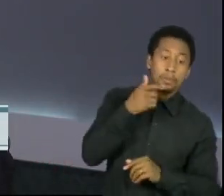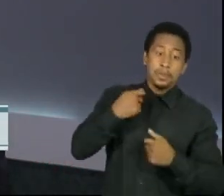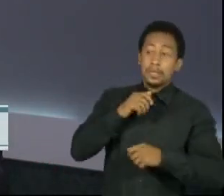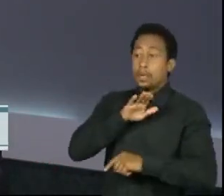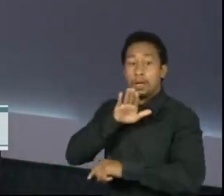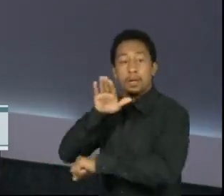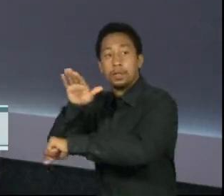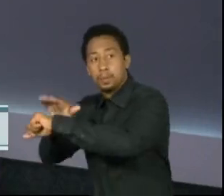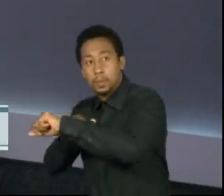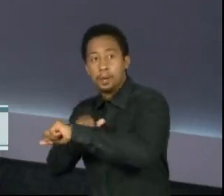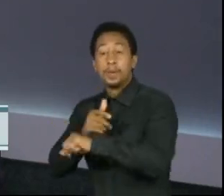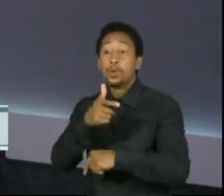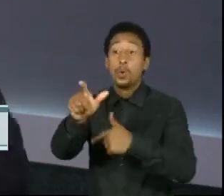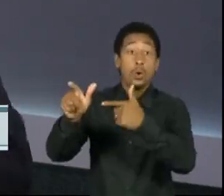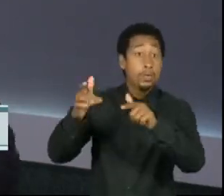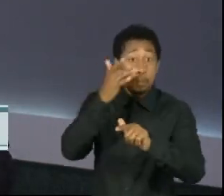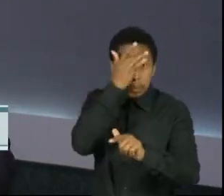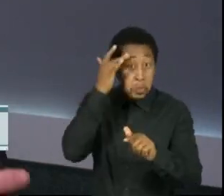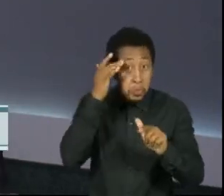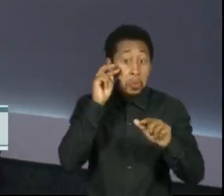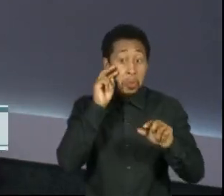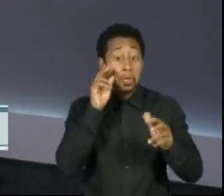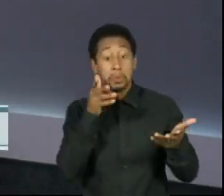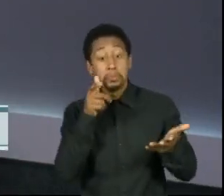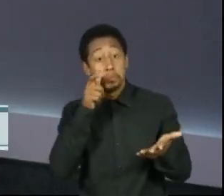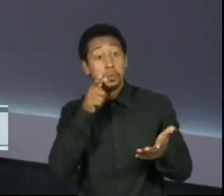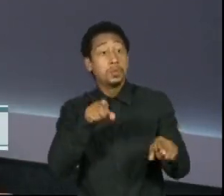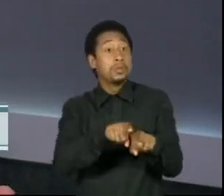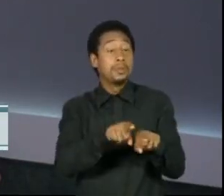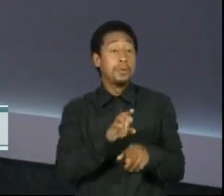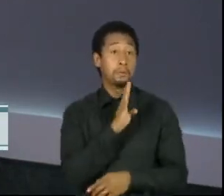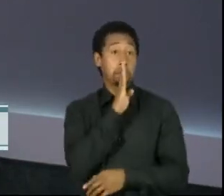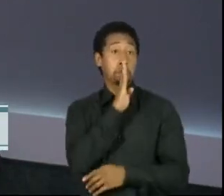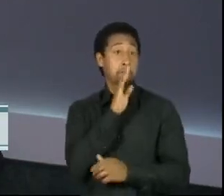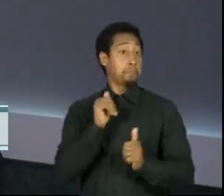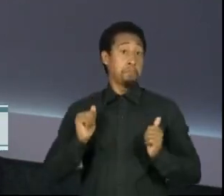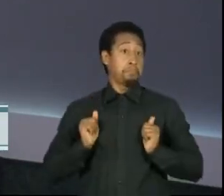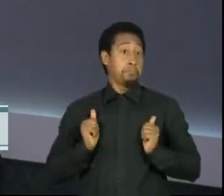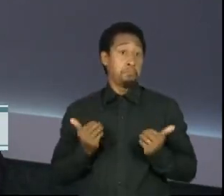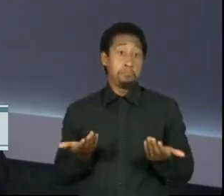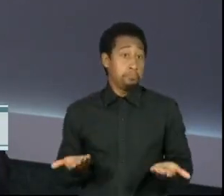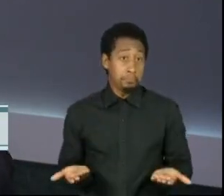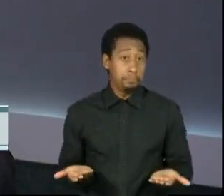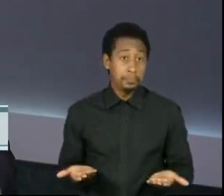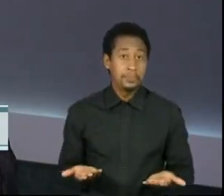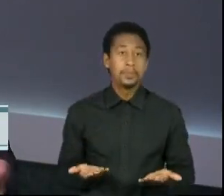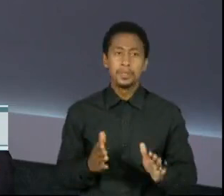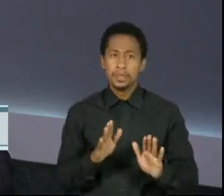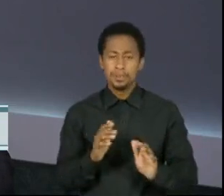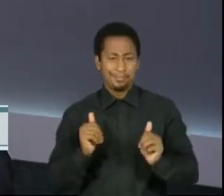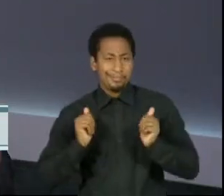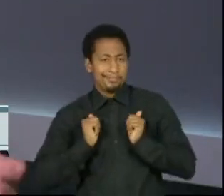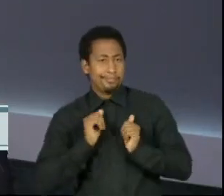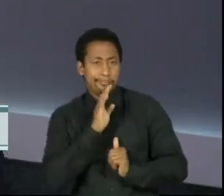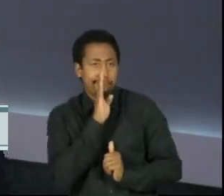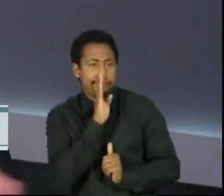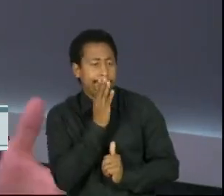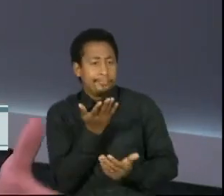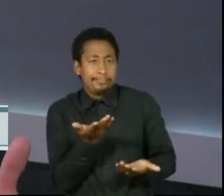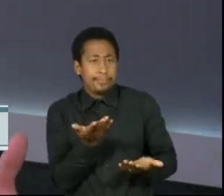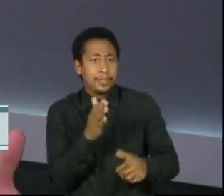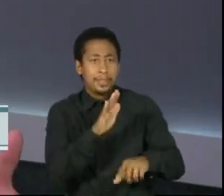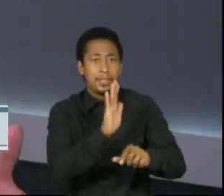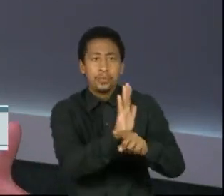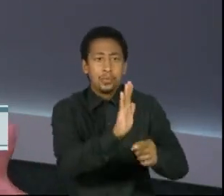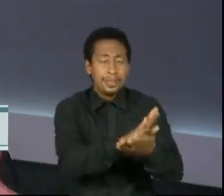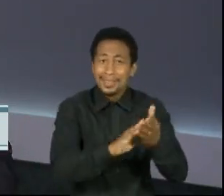como a senhora bem lembrou, isso aconteceu no ambiente público, silenciaram. Esse silêncio e essa conivência, que se arrastam